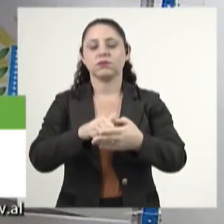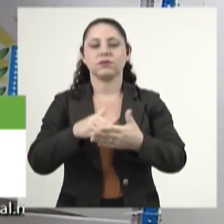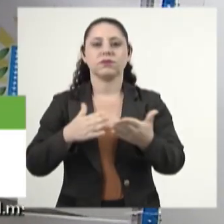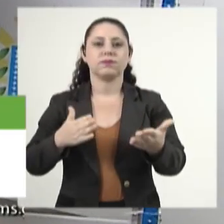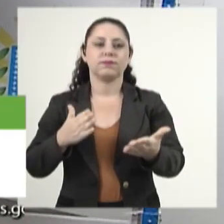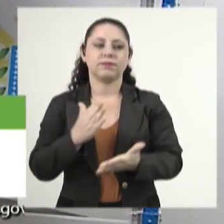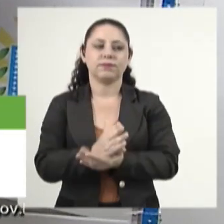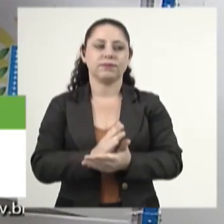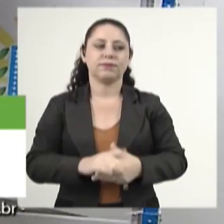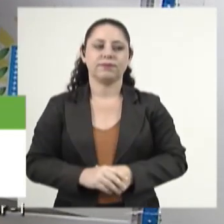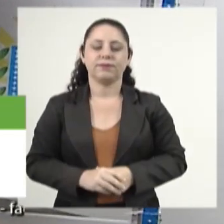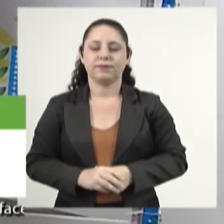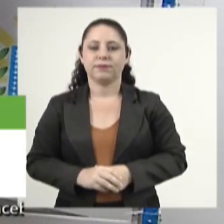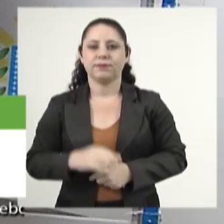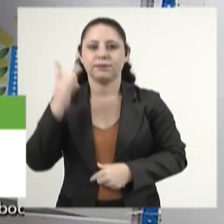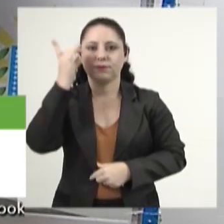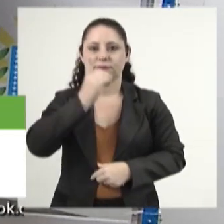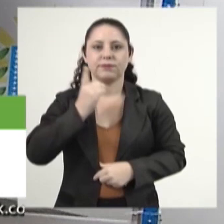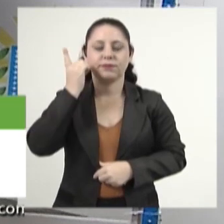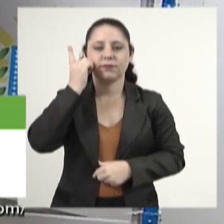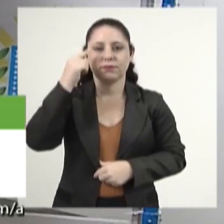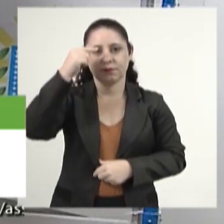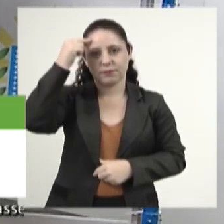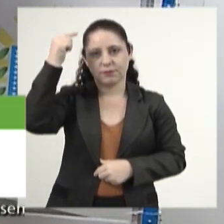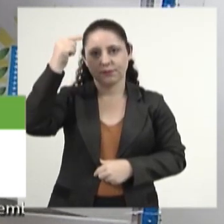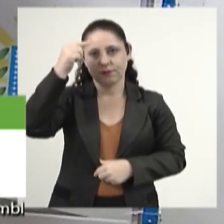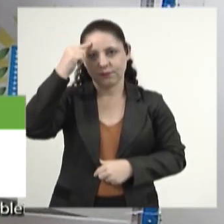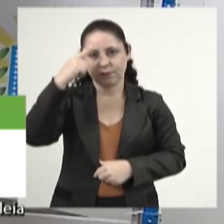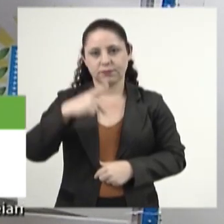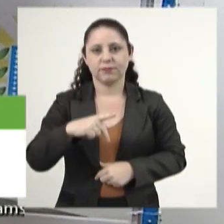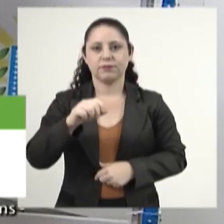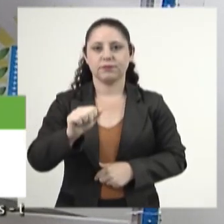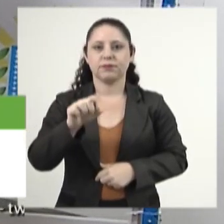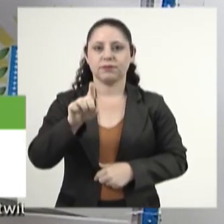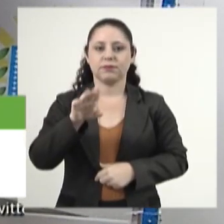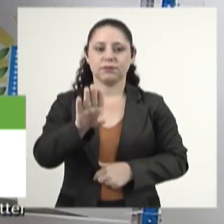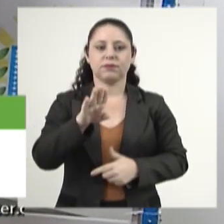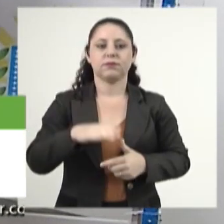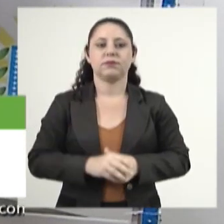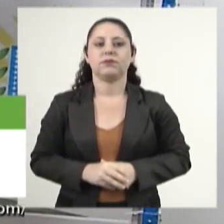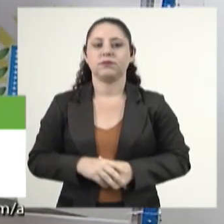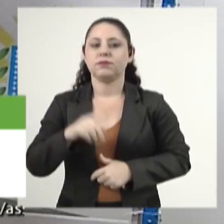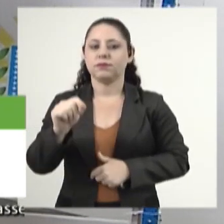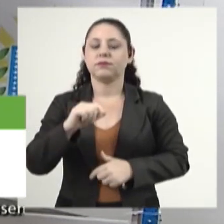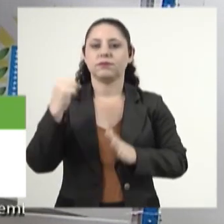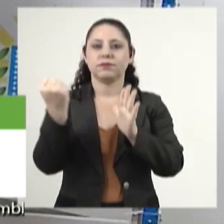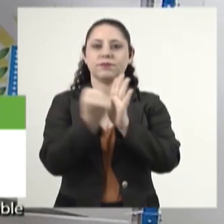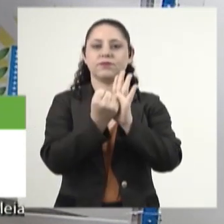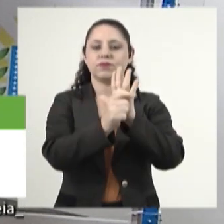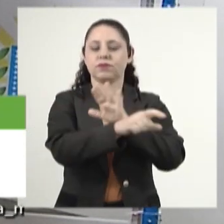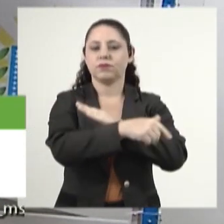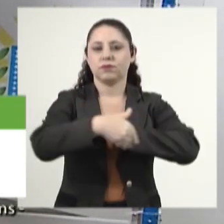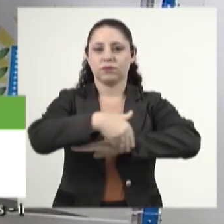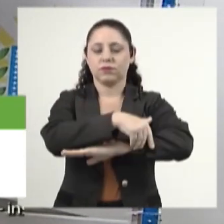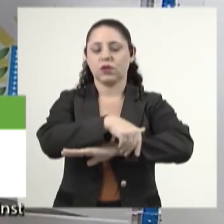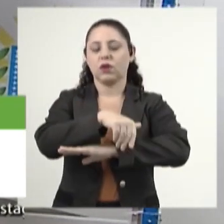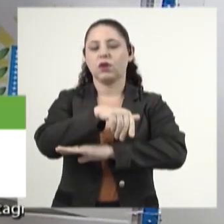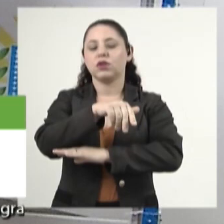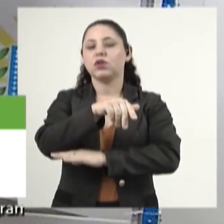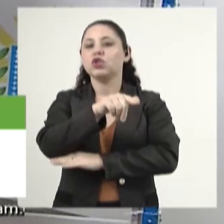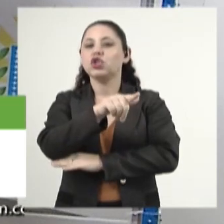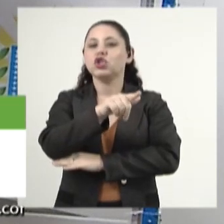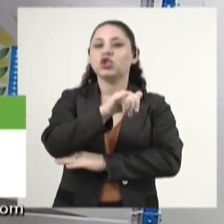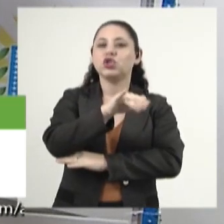discussão única. A autoria é do deputado Zé Teixeira, do PSDB, que denomina como Gilberto Carlino